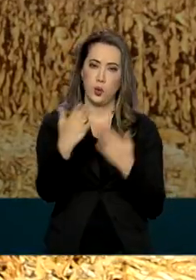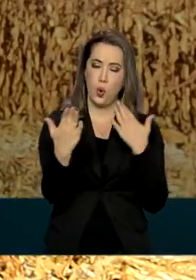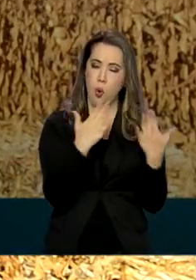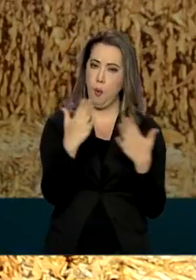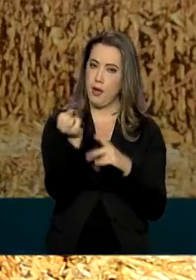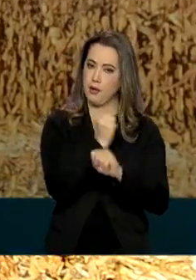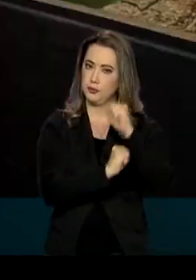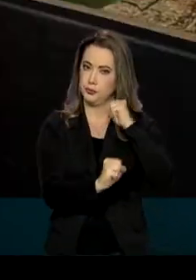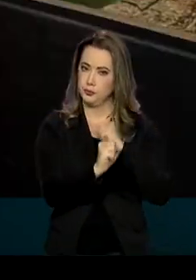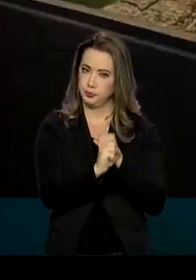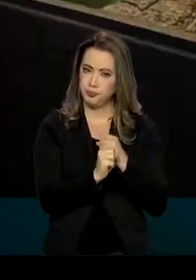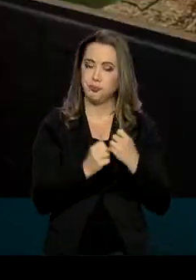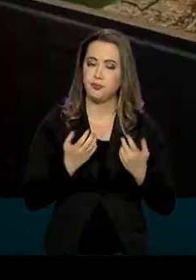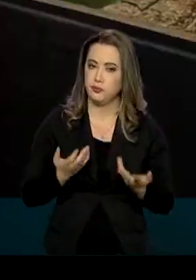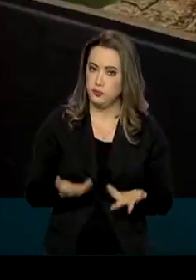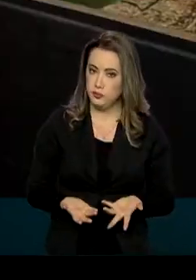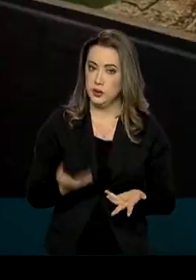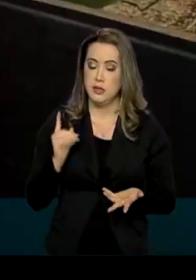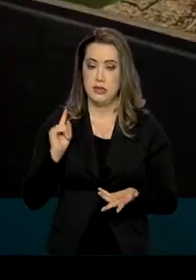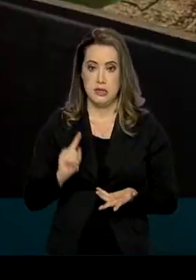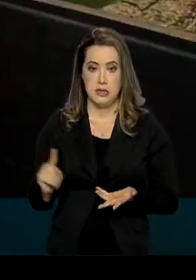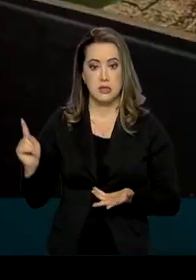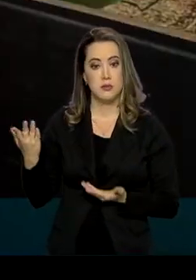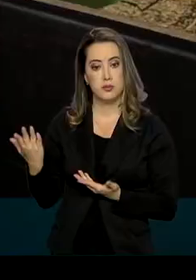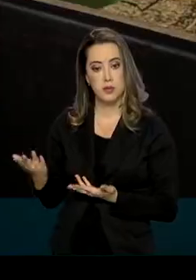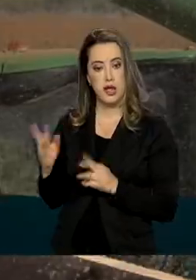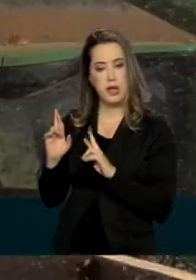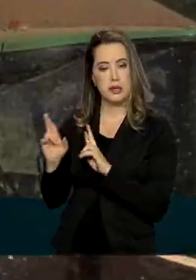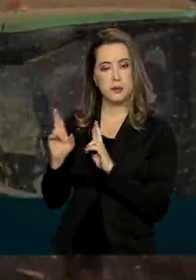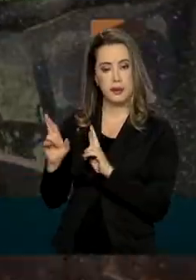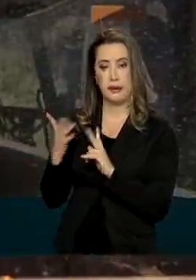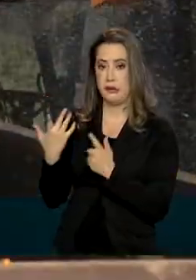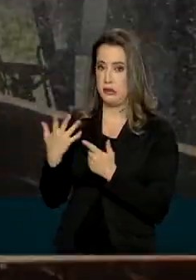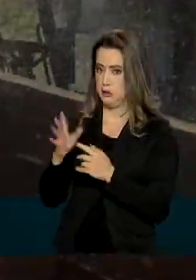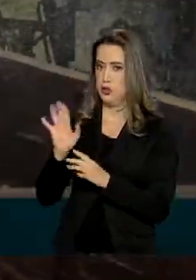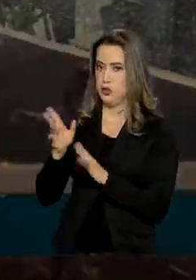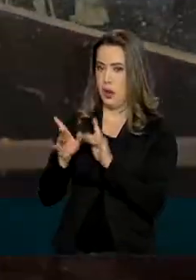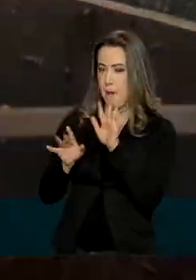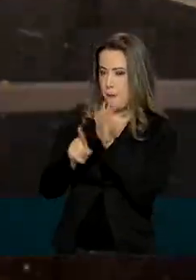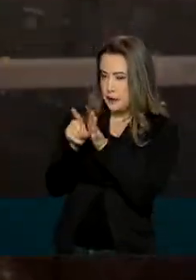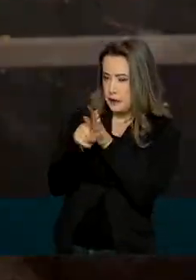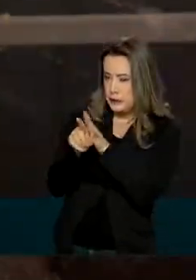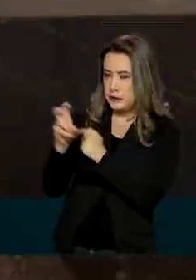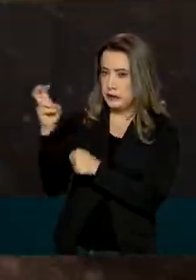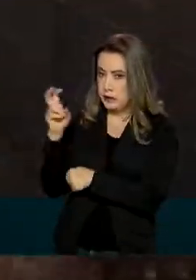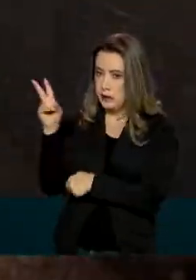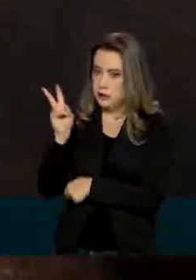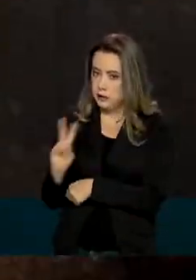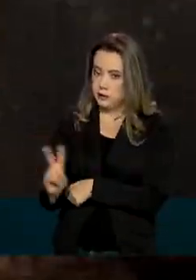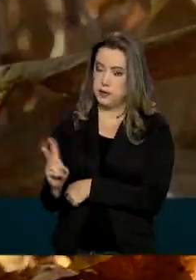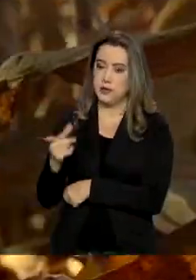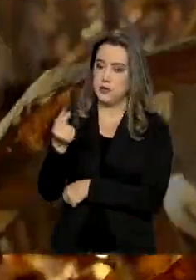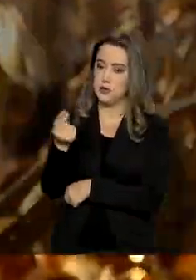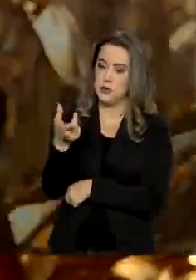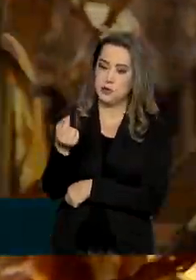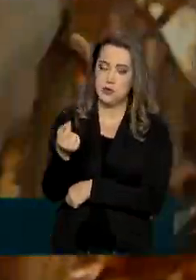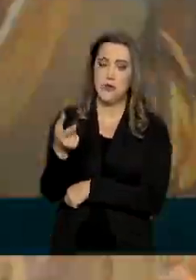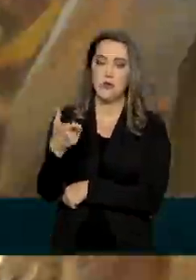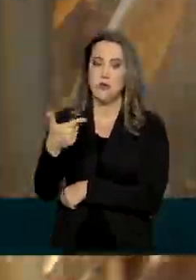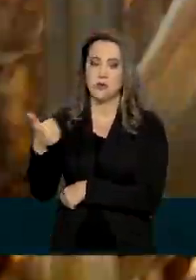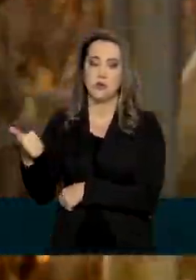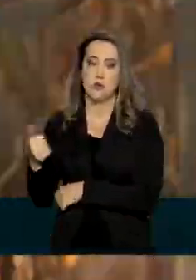período de 2019 e 2020. A estimativa é parte do quinto levantamento para o período 2020 e 2021,